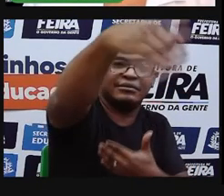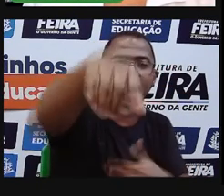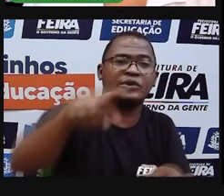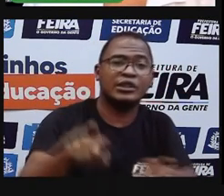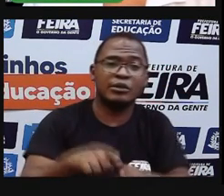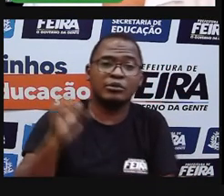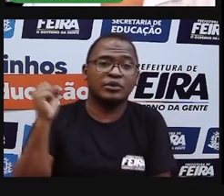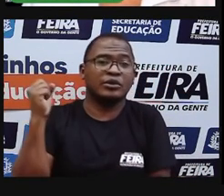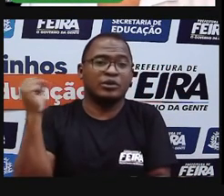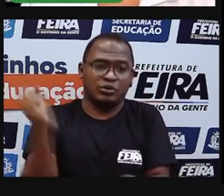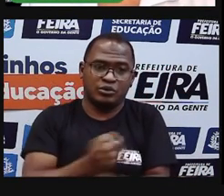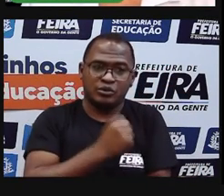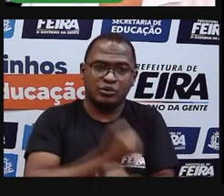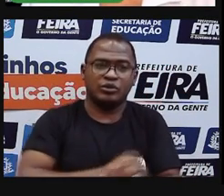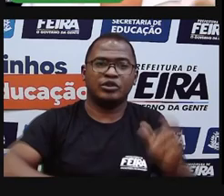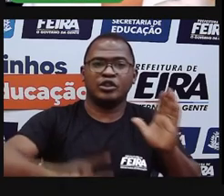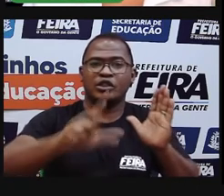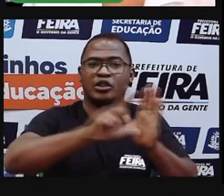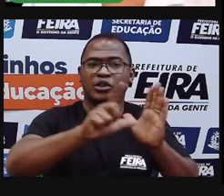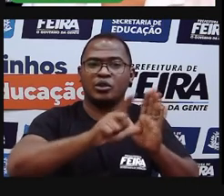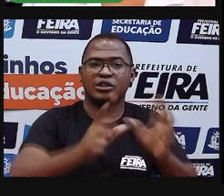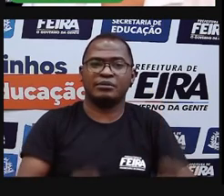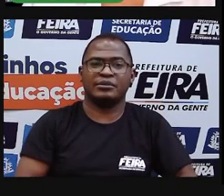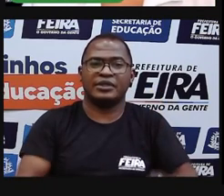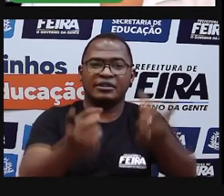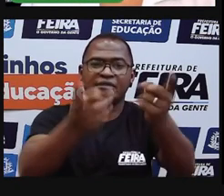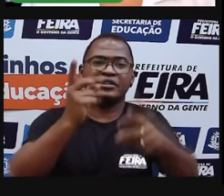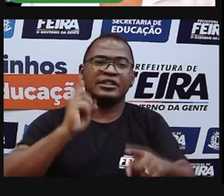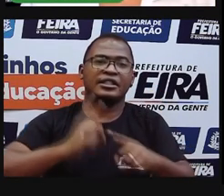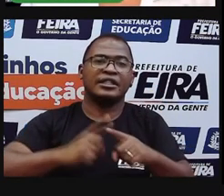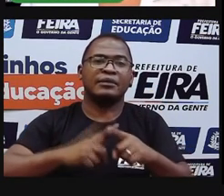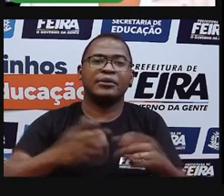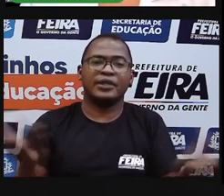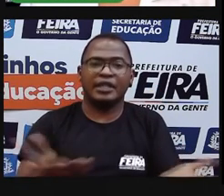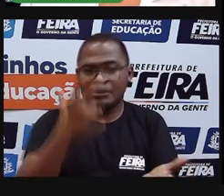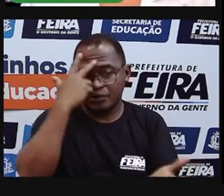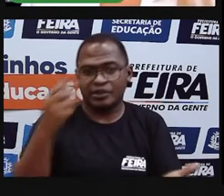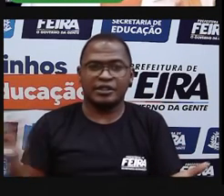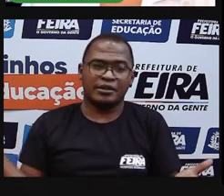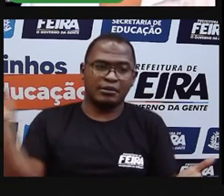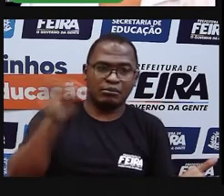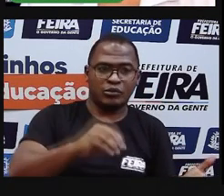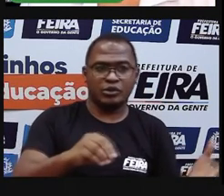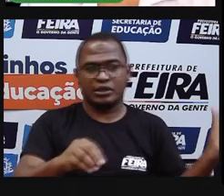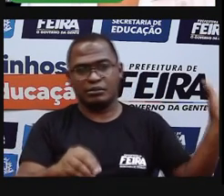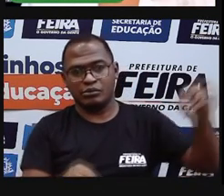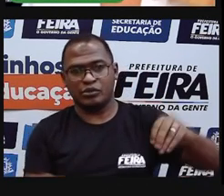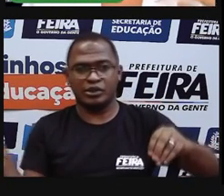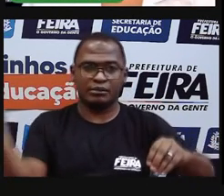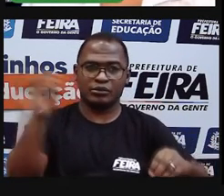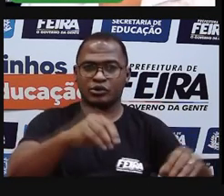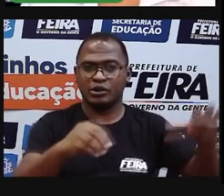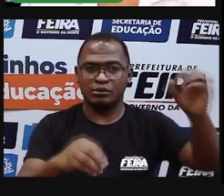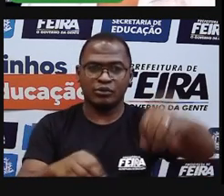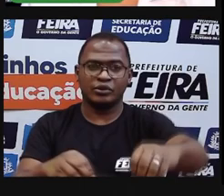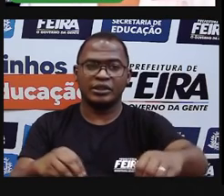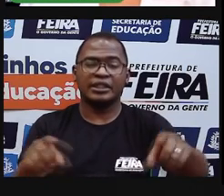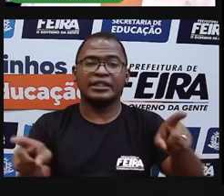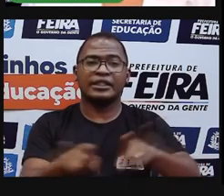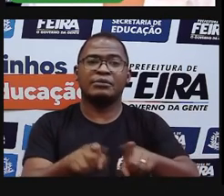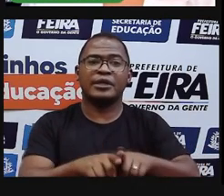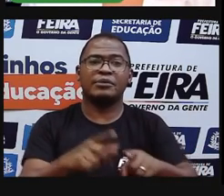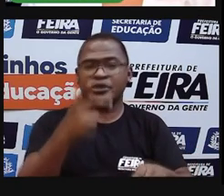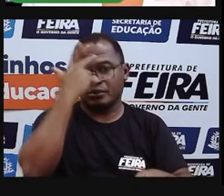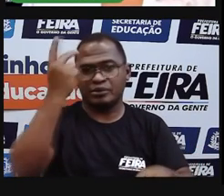grande quantidade para atender a população que só crescia, né, e com a chegada dos brasileiros, com estrangeiros,